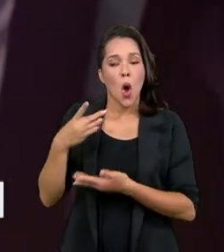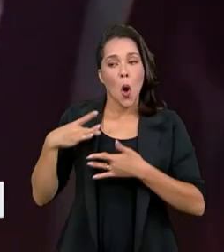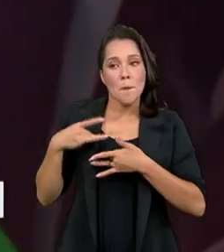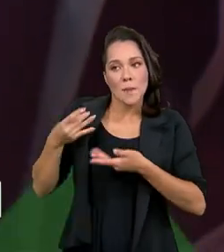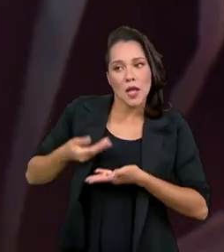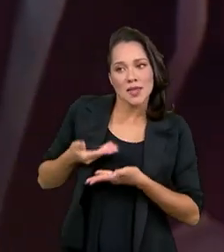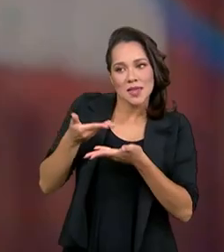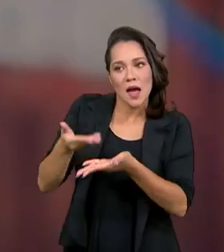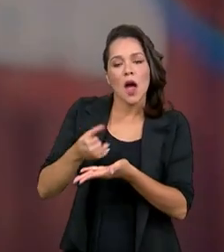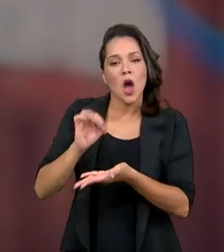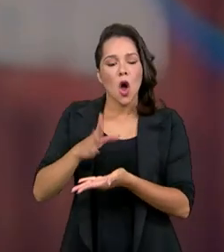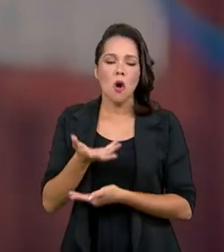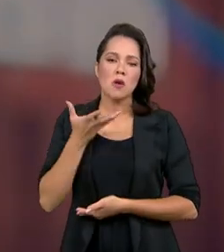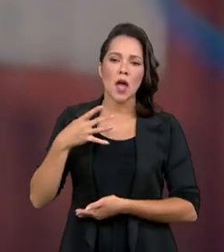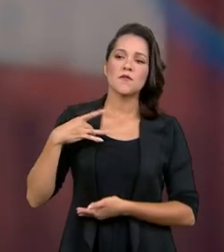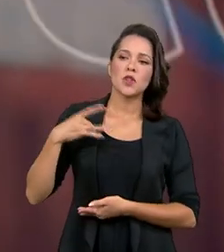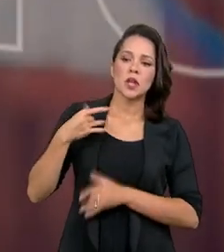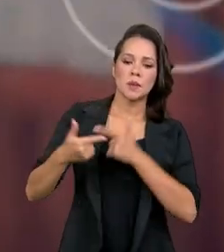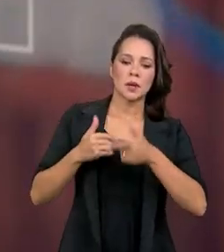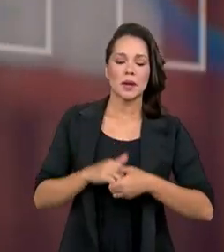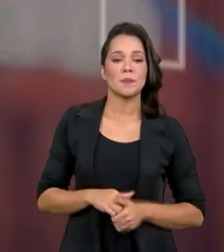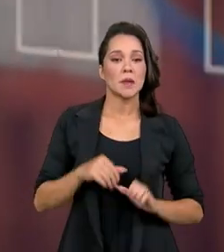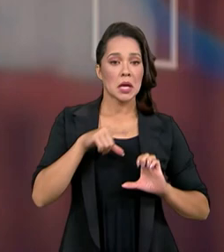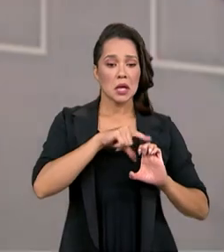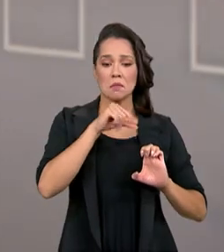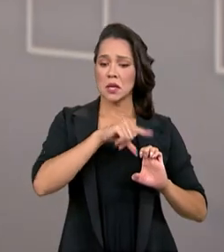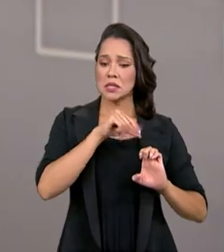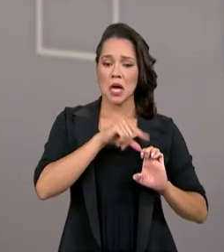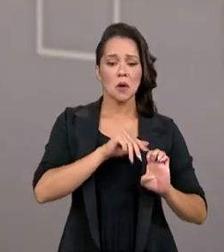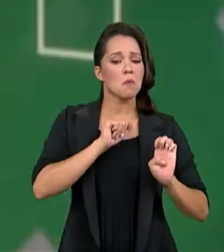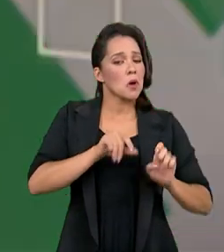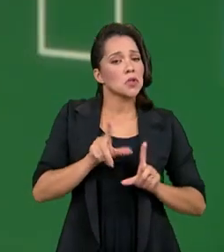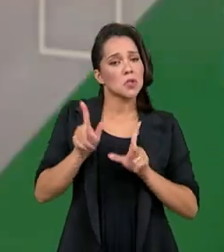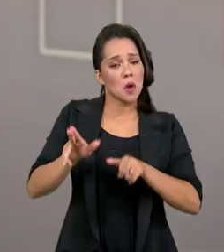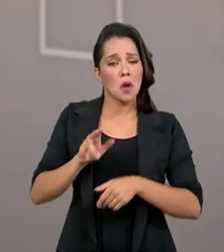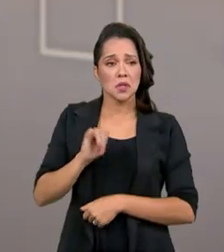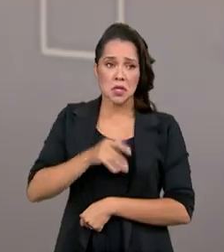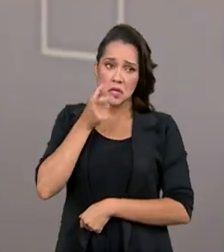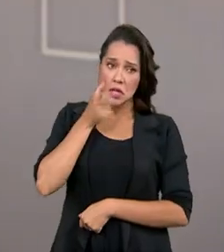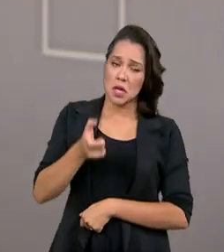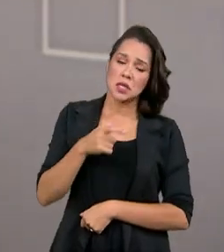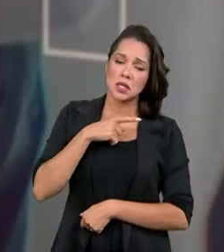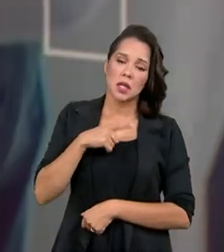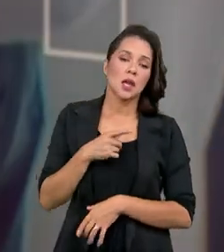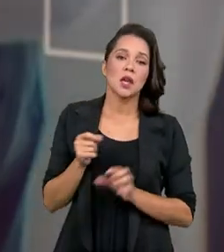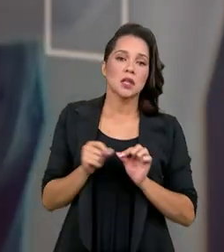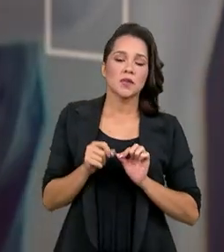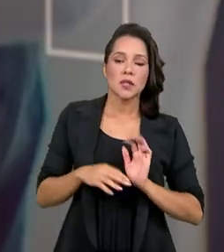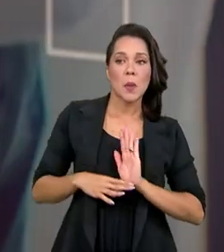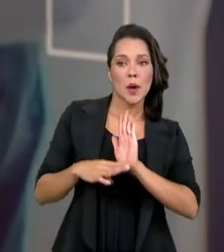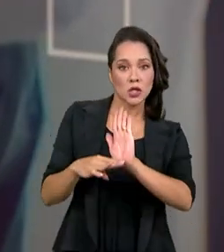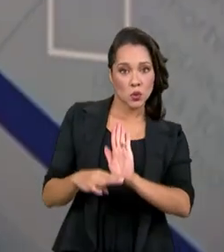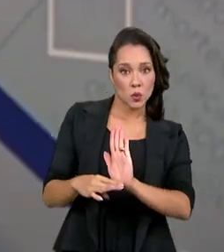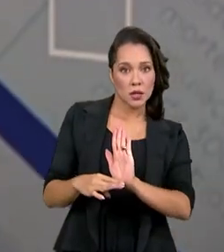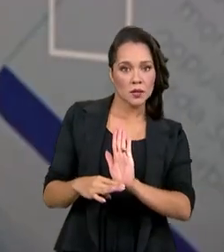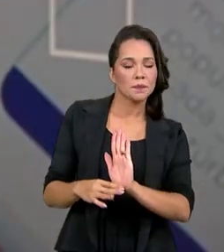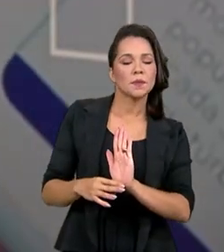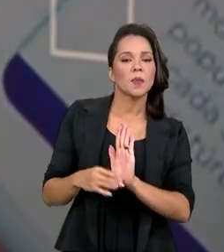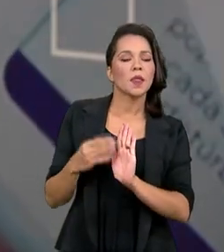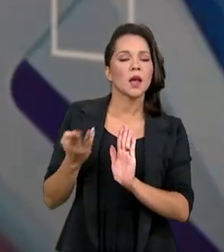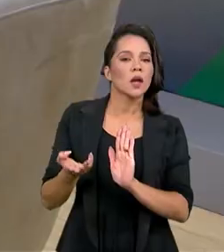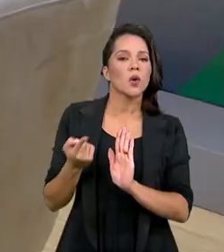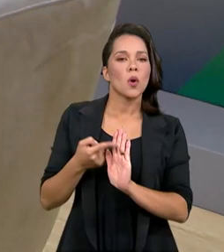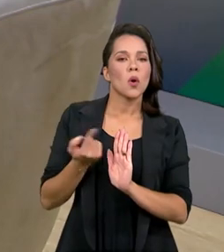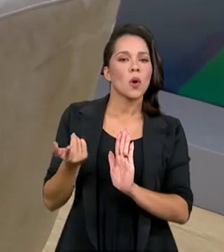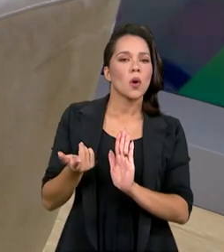ou para se voluntariarem. Empresários podem seguir o mesmo caminho, mas se tiverem a intenção de fazer uma contribuição através